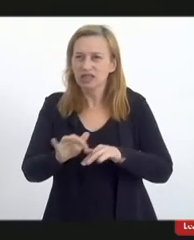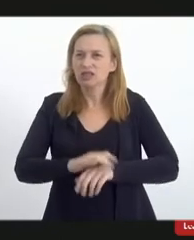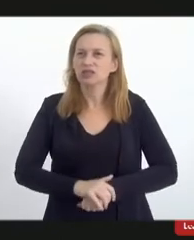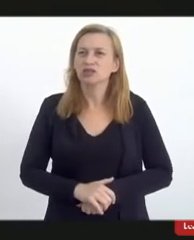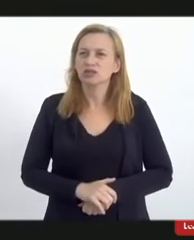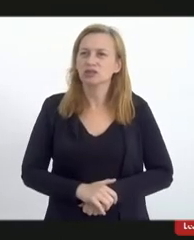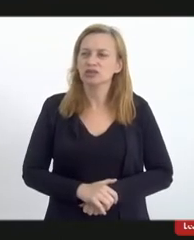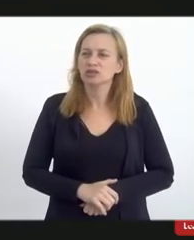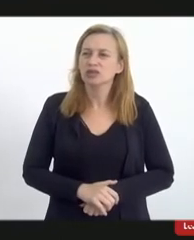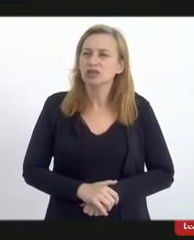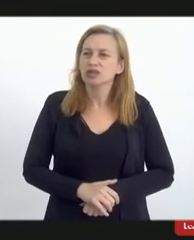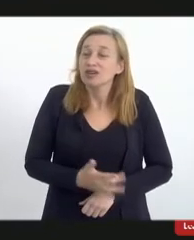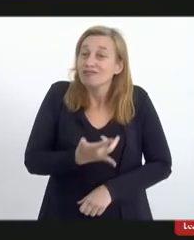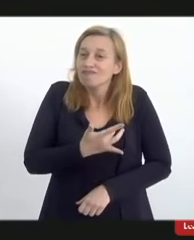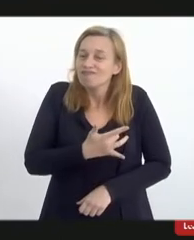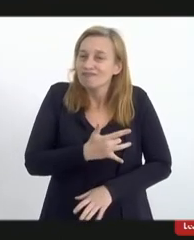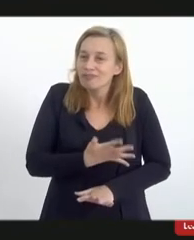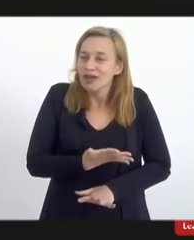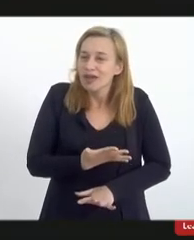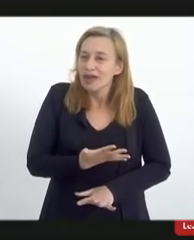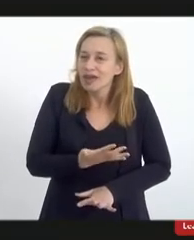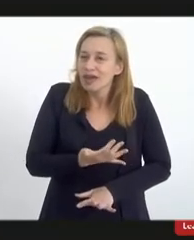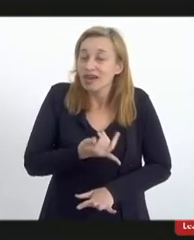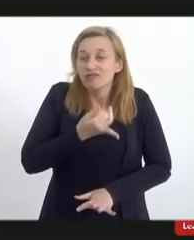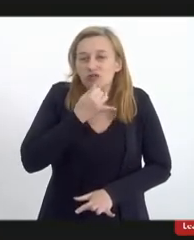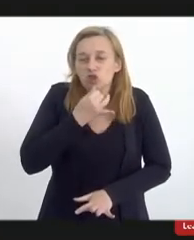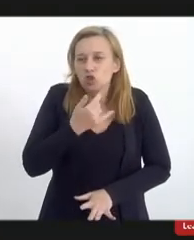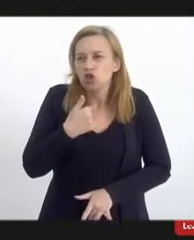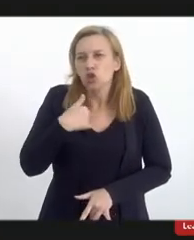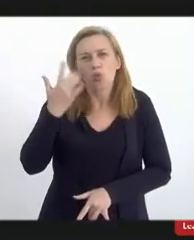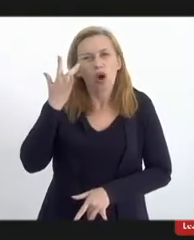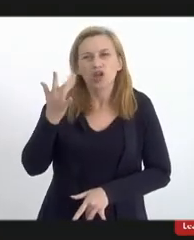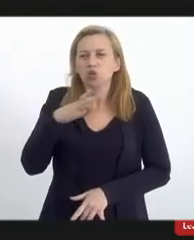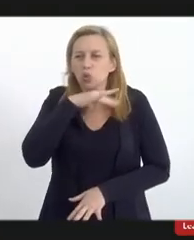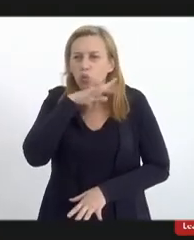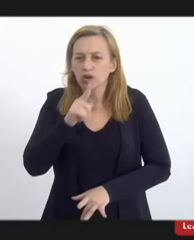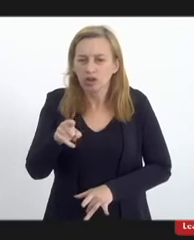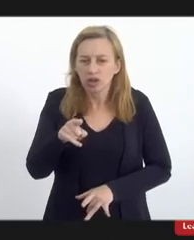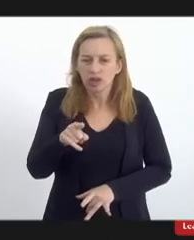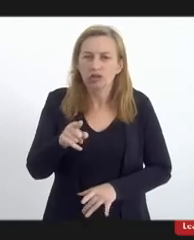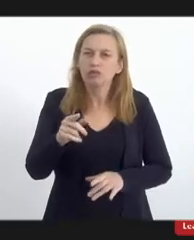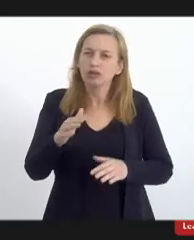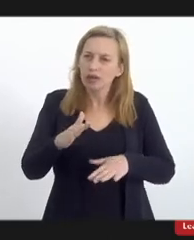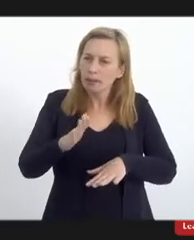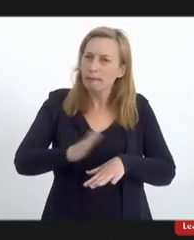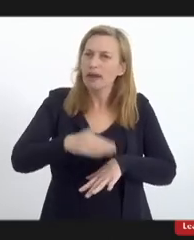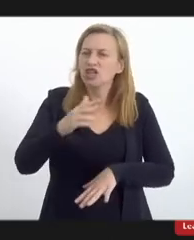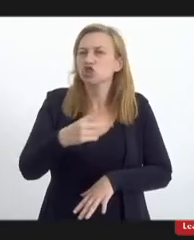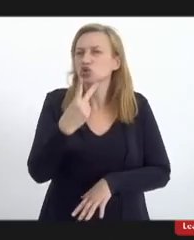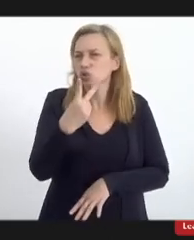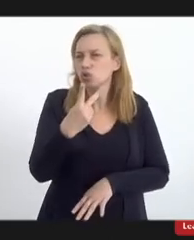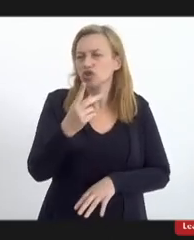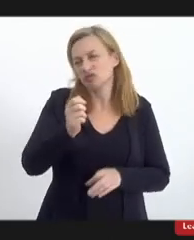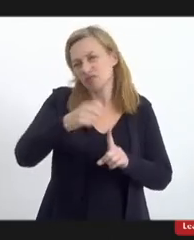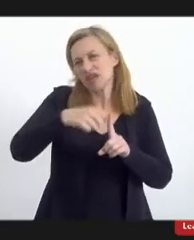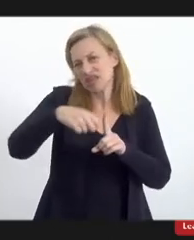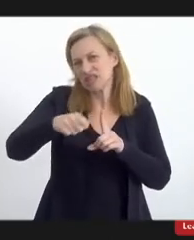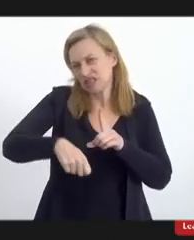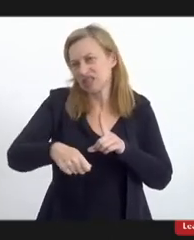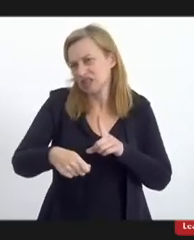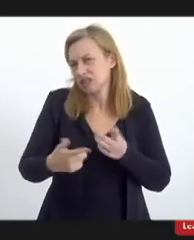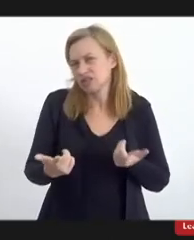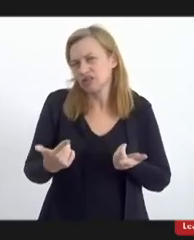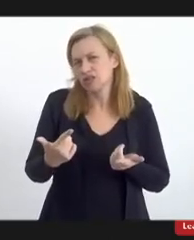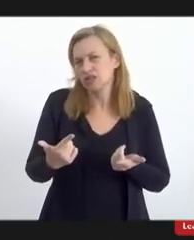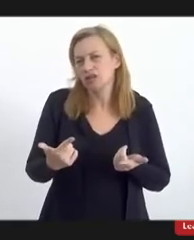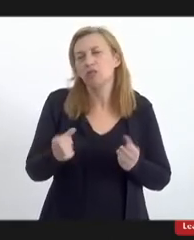é uma pena eu até acho por mim a gente teria levado mais dois meses haja